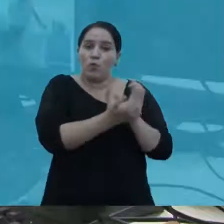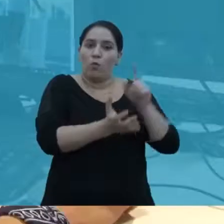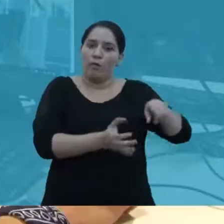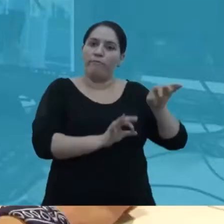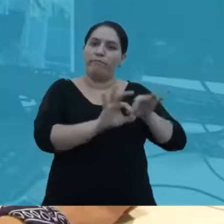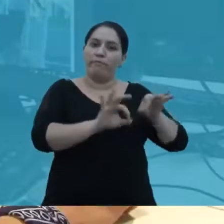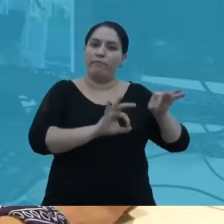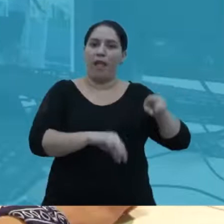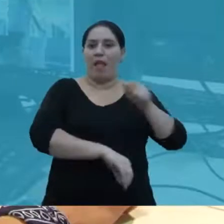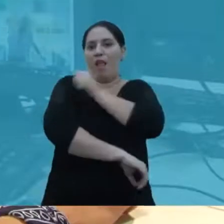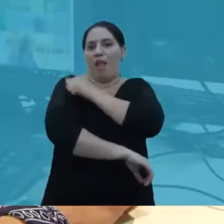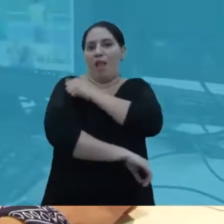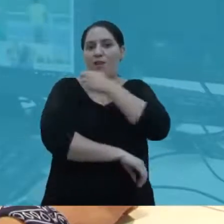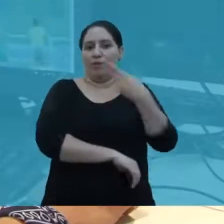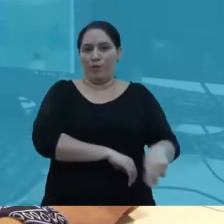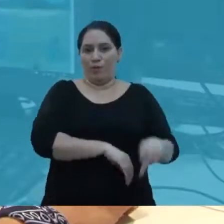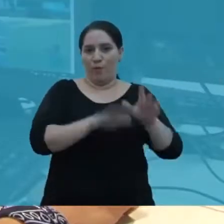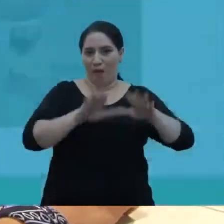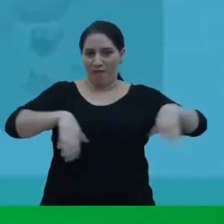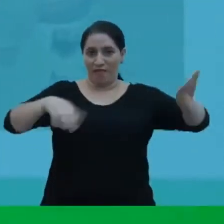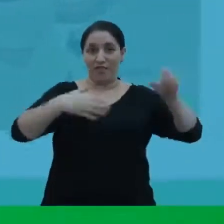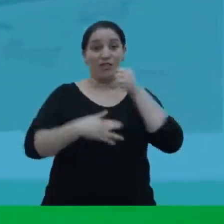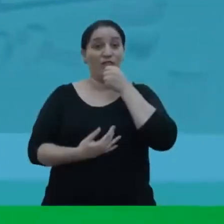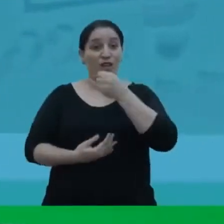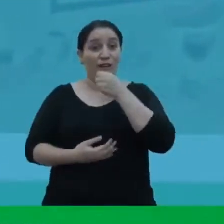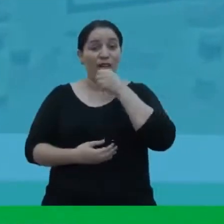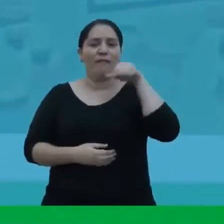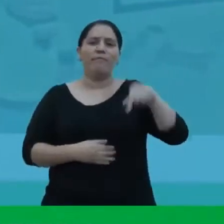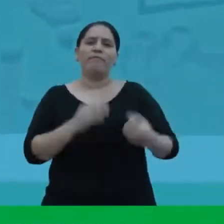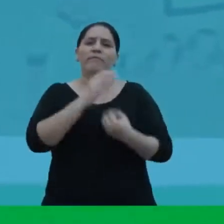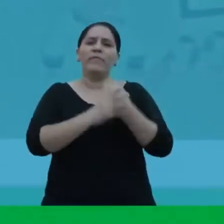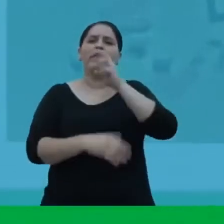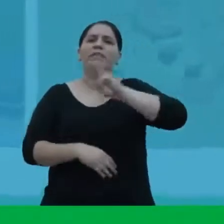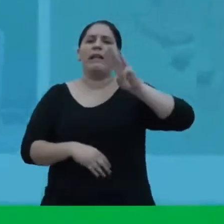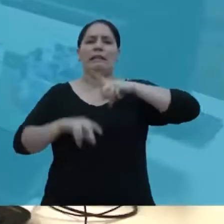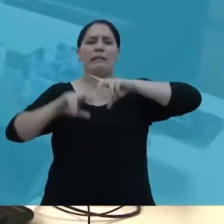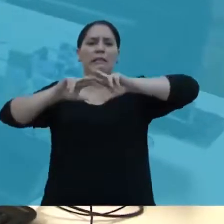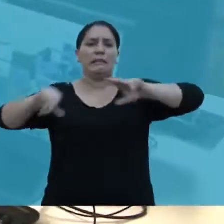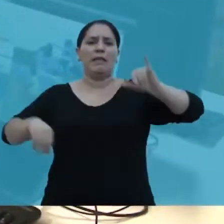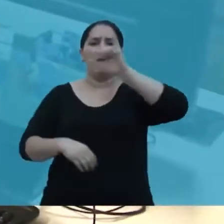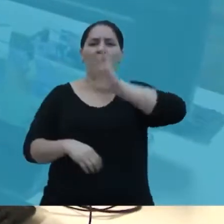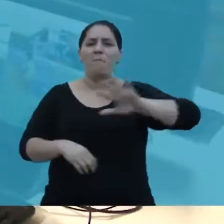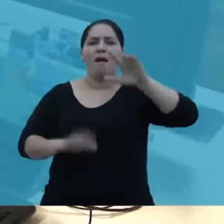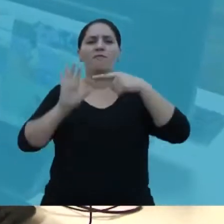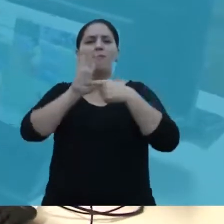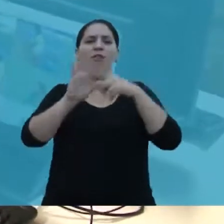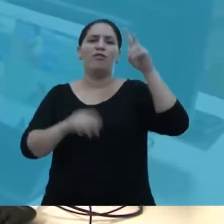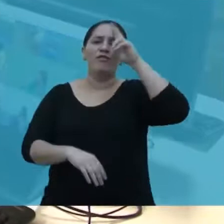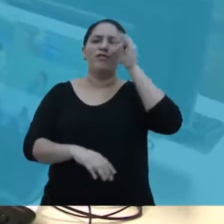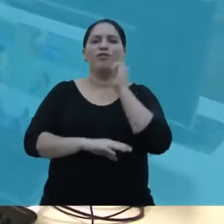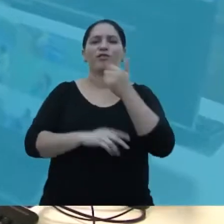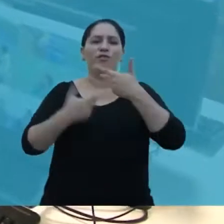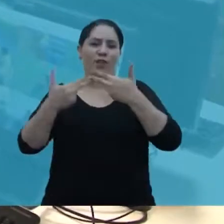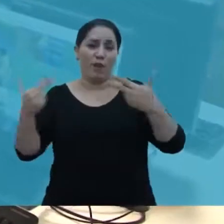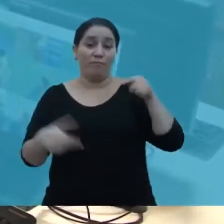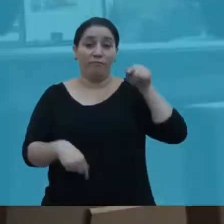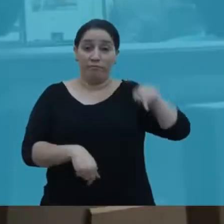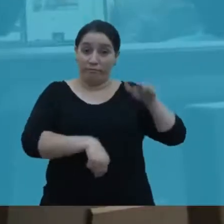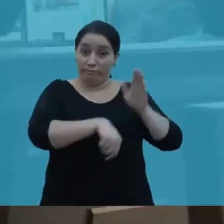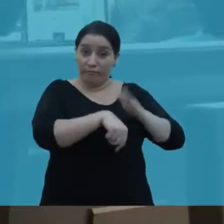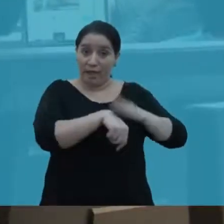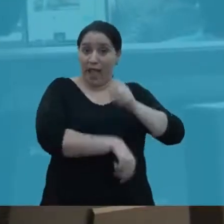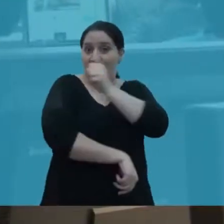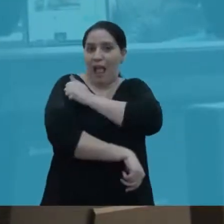jornalismo da Universidade Federal do Ceará. Um site cheinho de imagens e reflexões sobre o Mundial da Rússia.